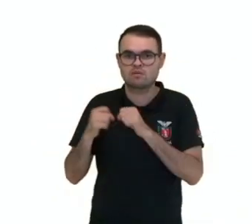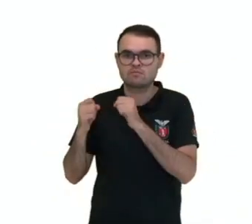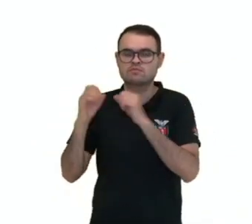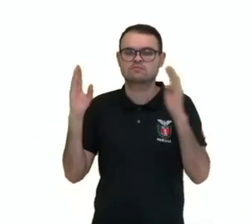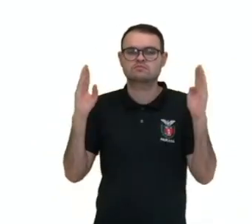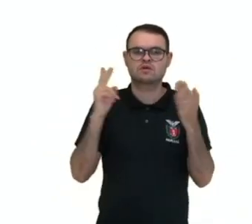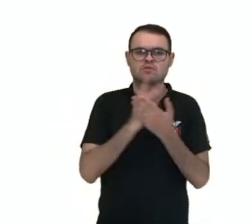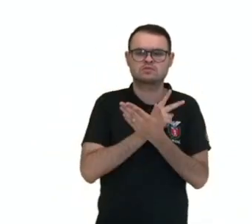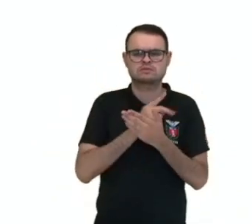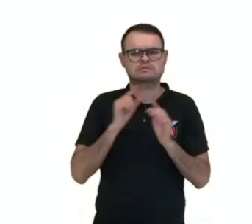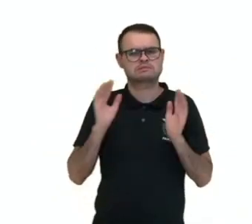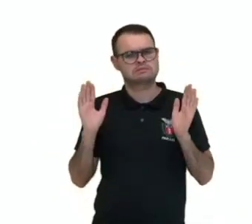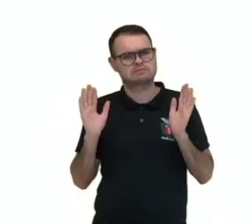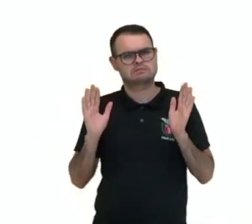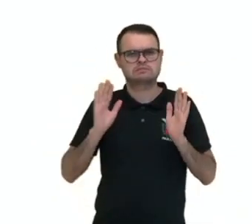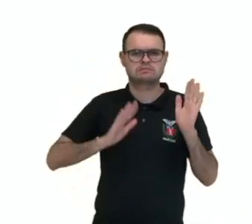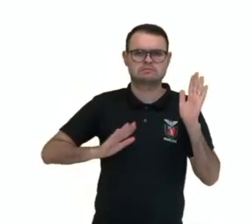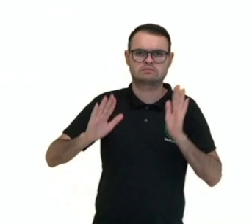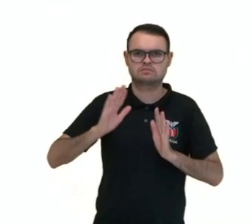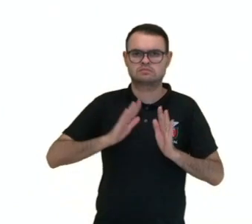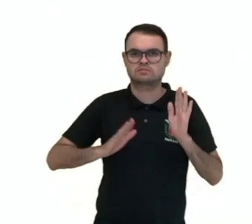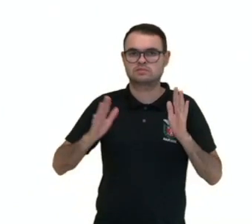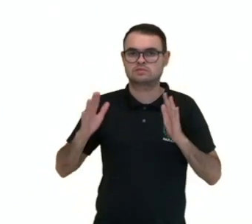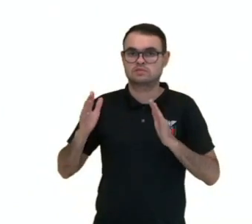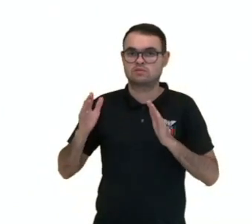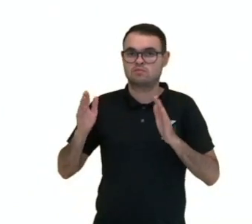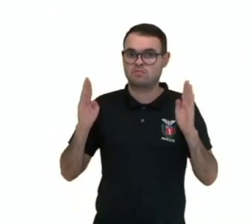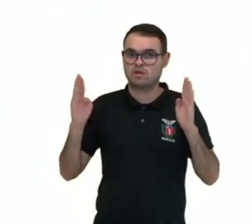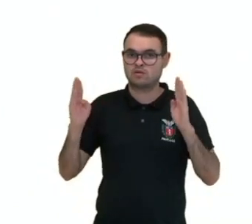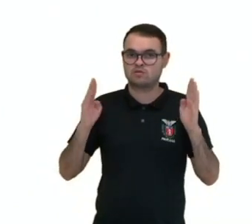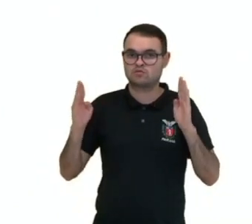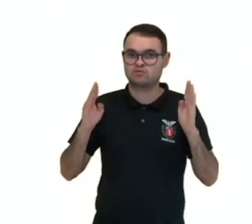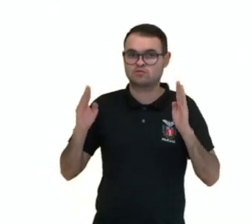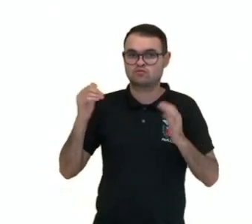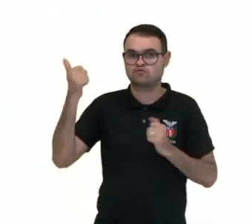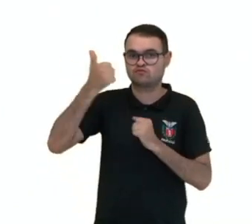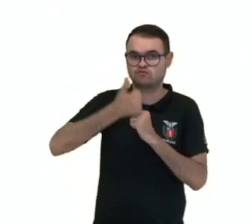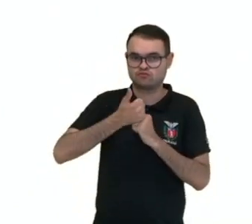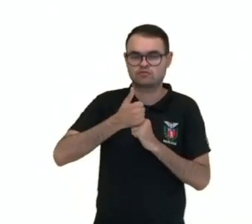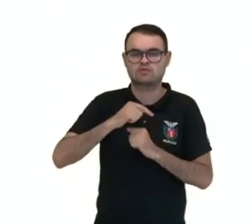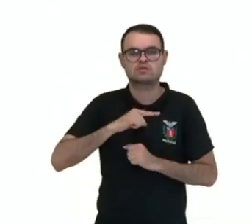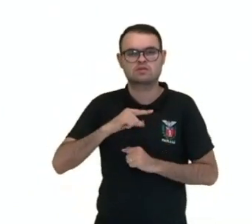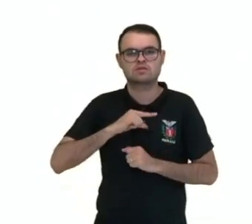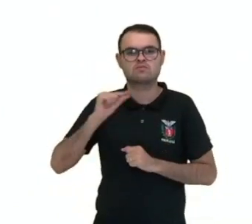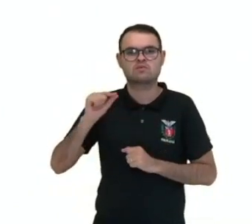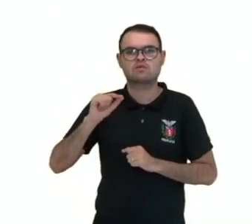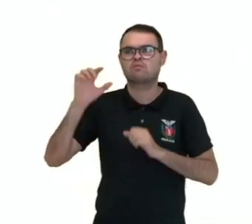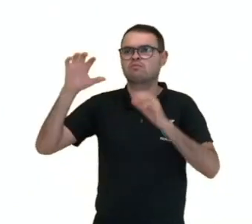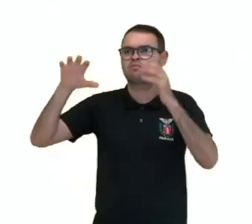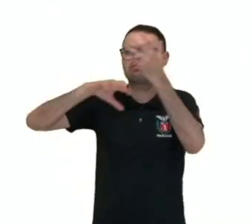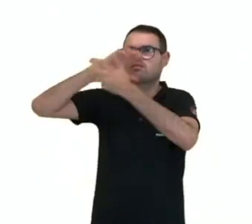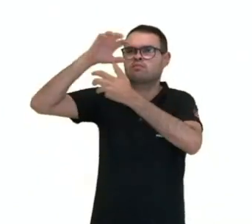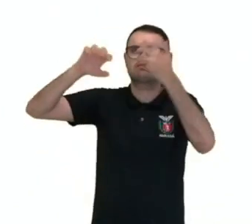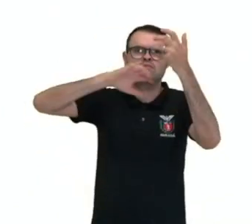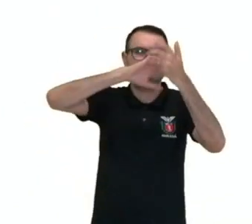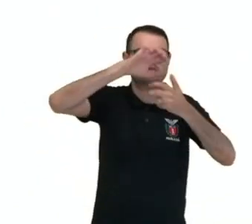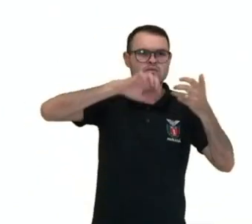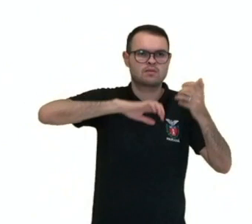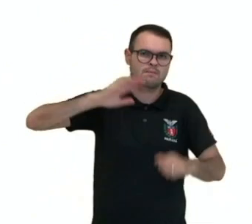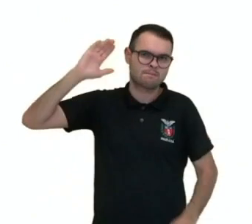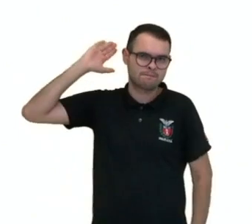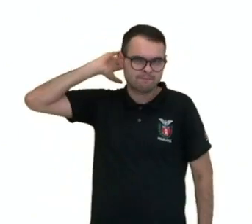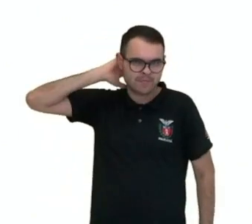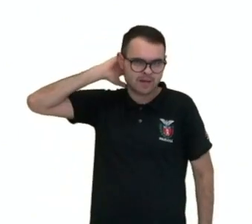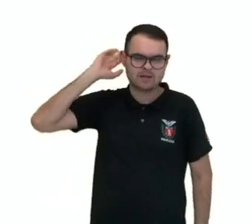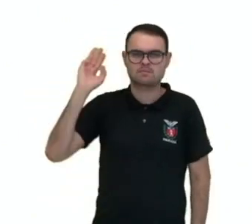um período delicado do Brasil, chamado de período regencial, em que nós vamos acompanhar rebeliões no Grão Pará, rebeliões